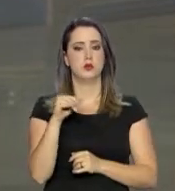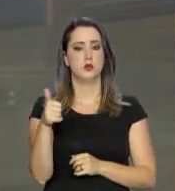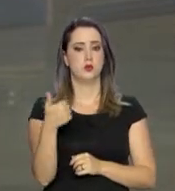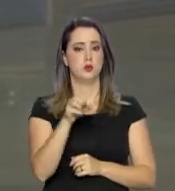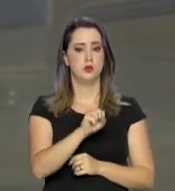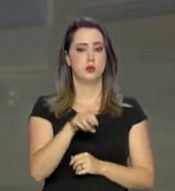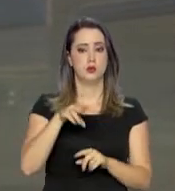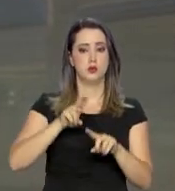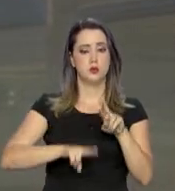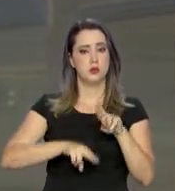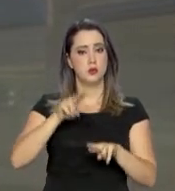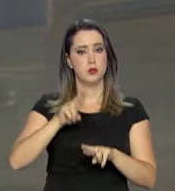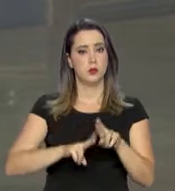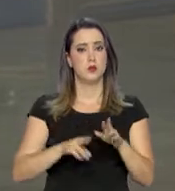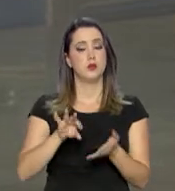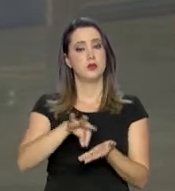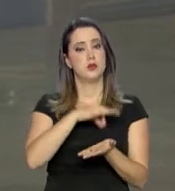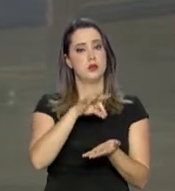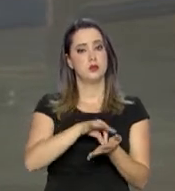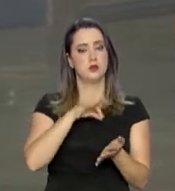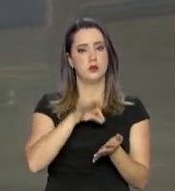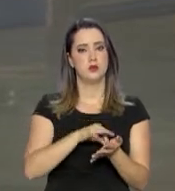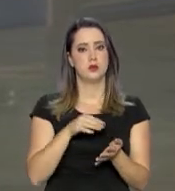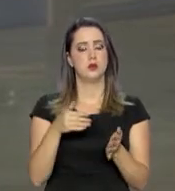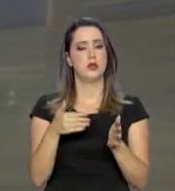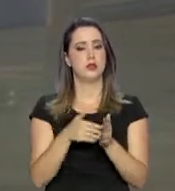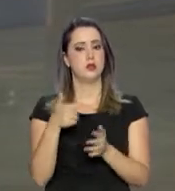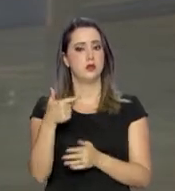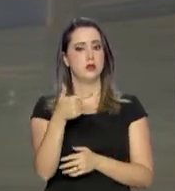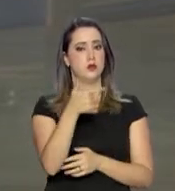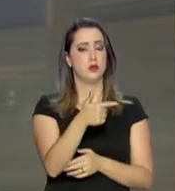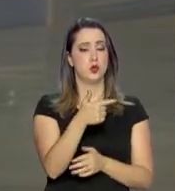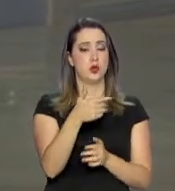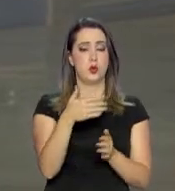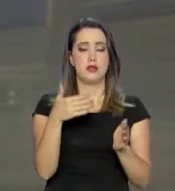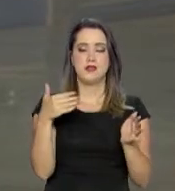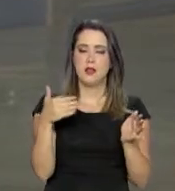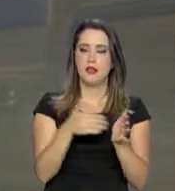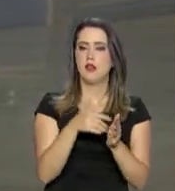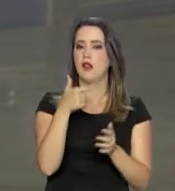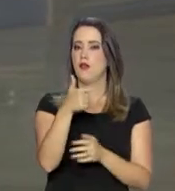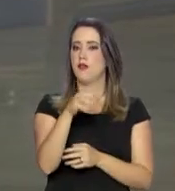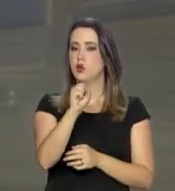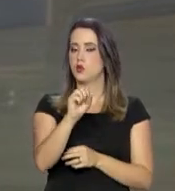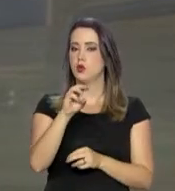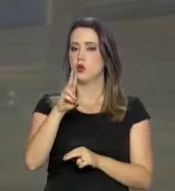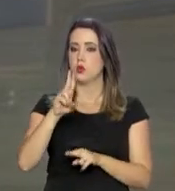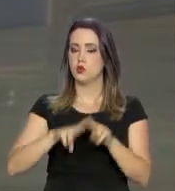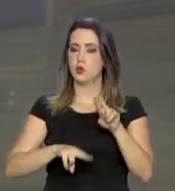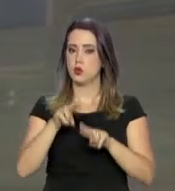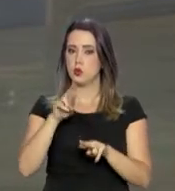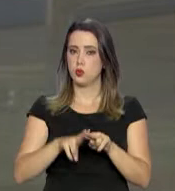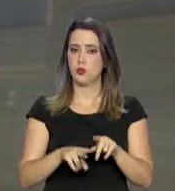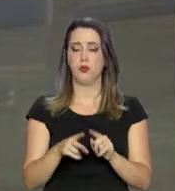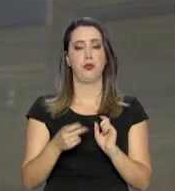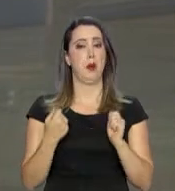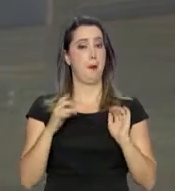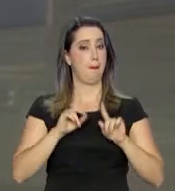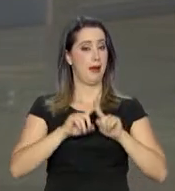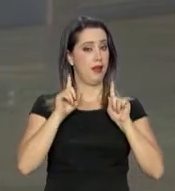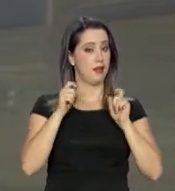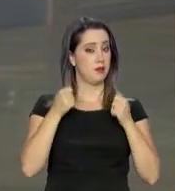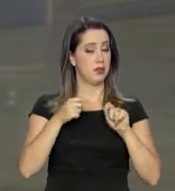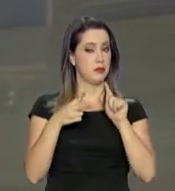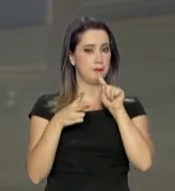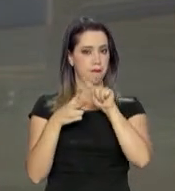18 de junho e as inscrições vão de 22 a 28 de junho. Agora, existem duas condições para